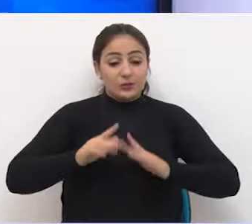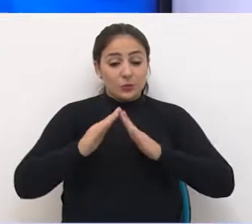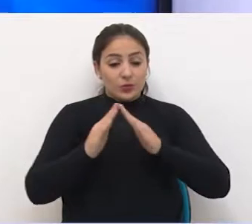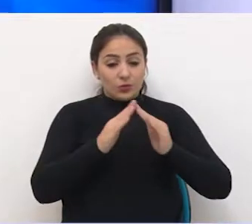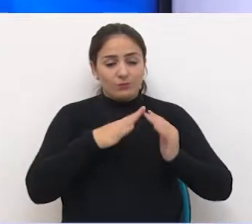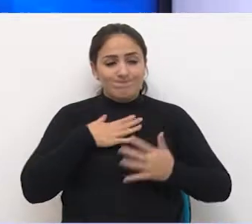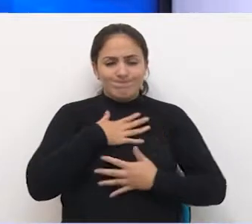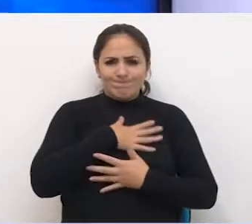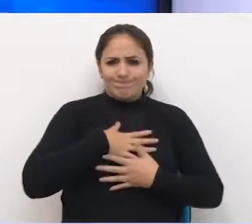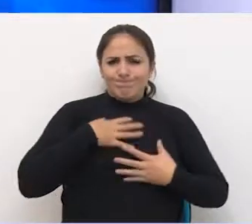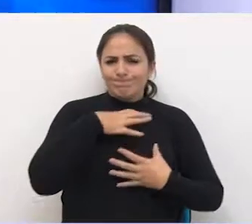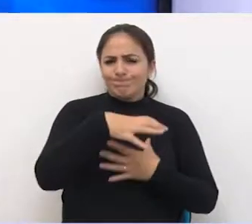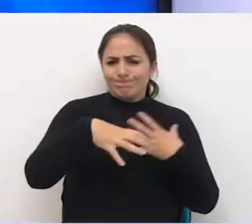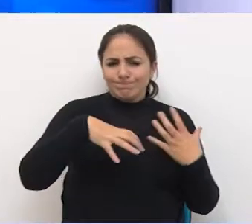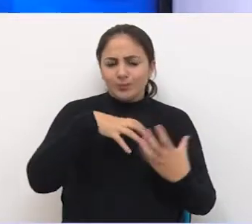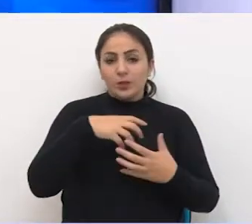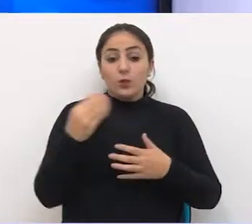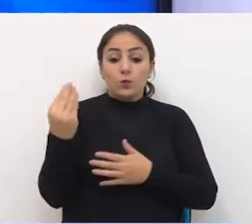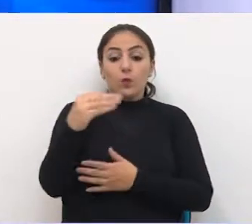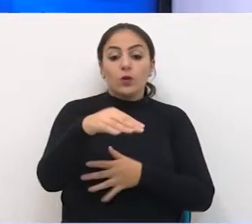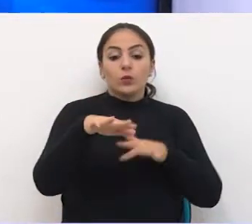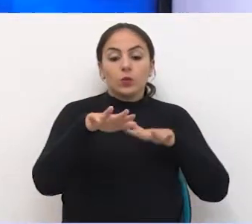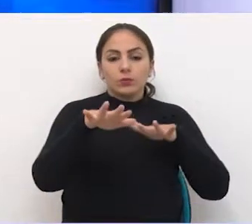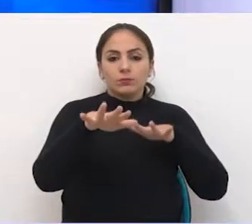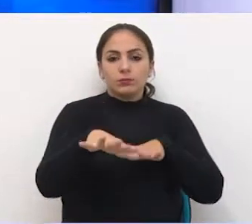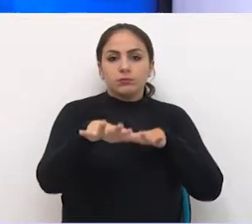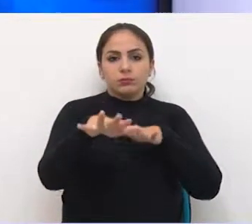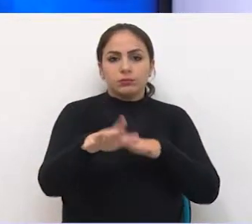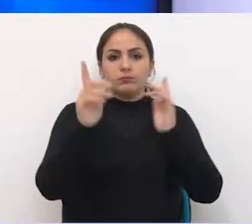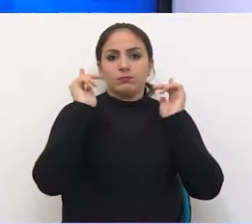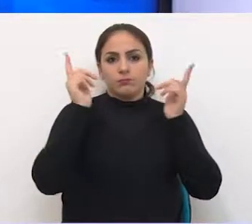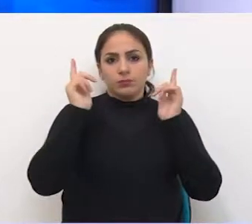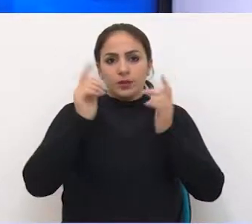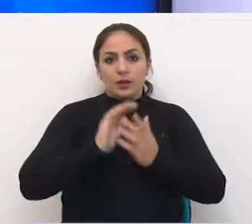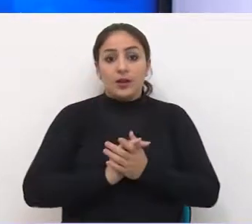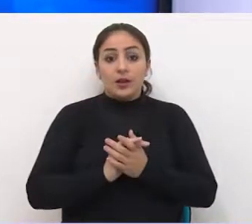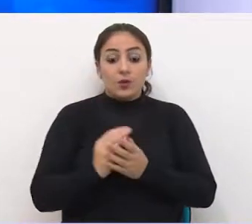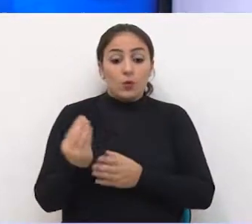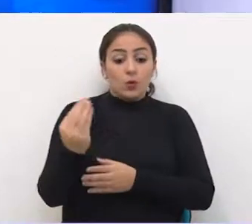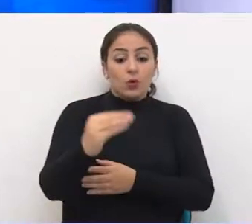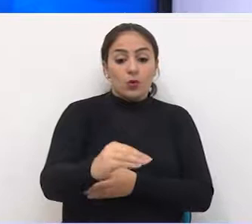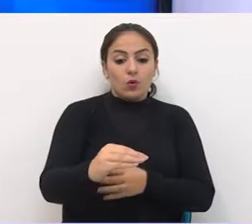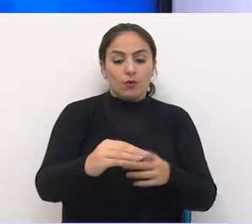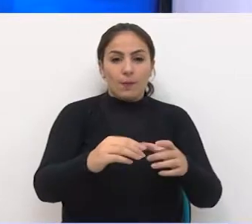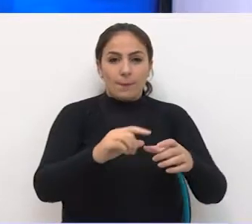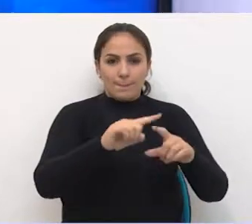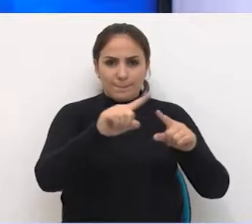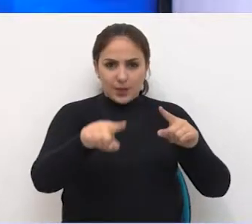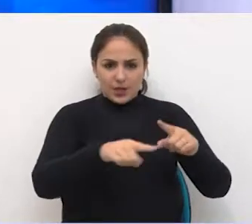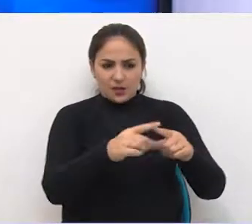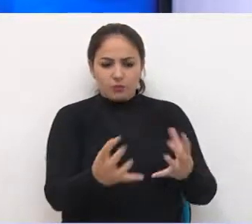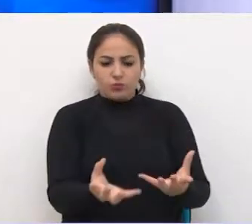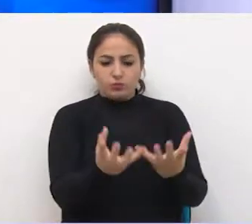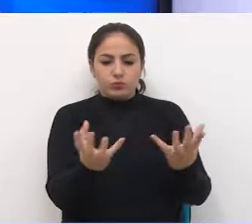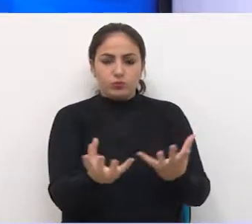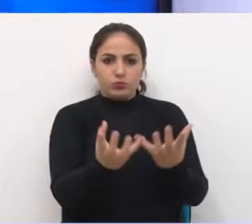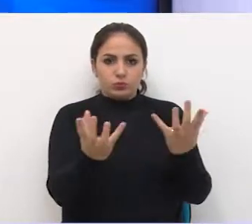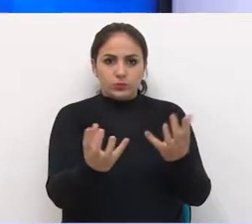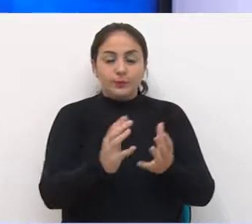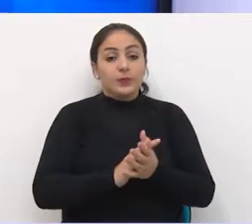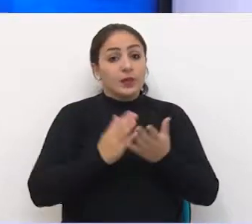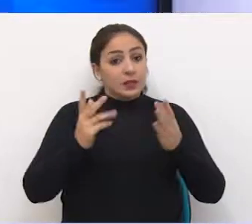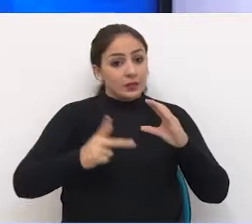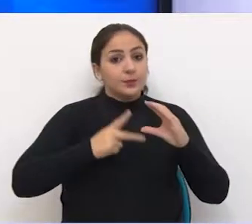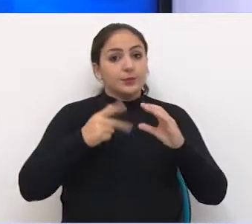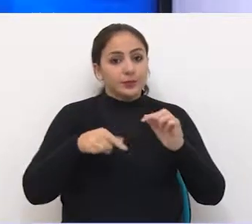região. No local, para protestar, a comunidade bloqueou o trecho com a queima de pneus E na Câmara de Vereadores, o